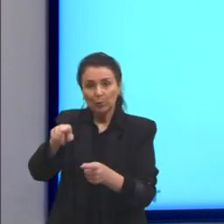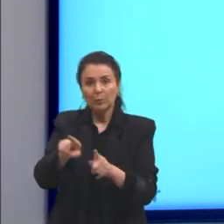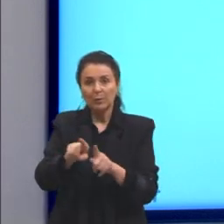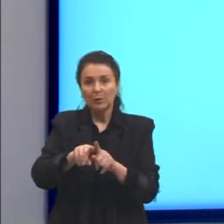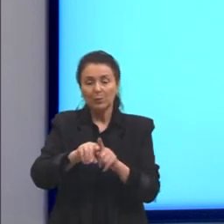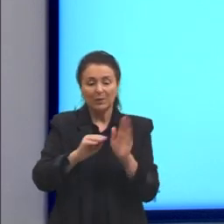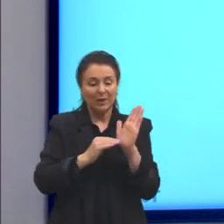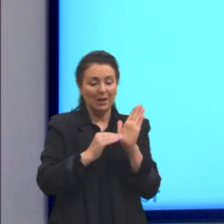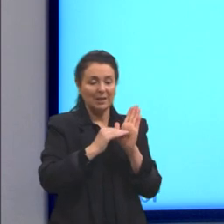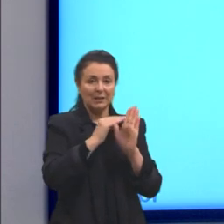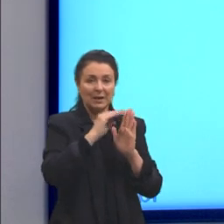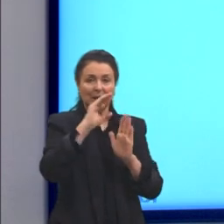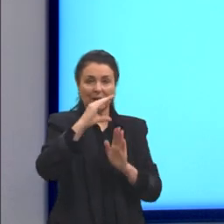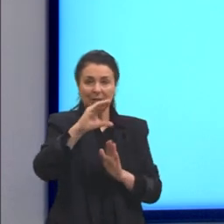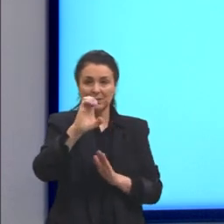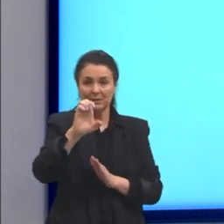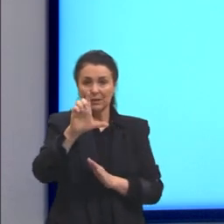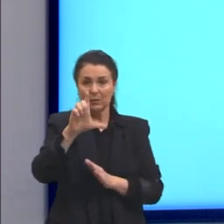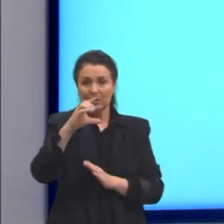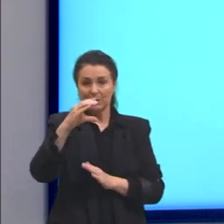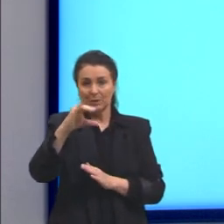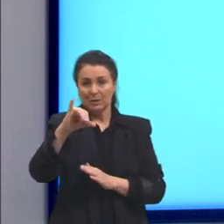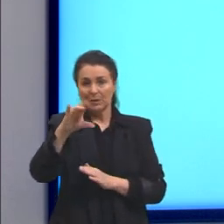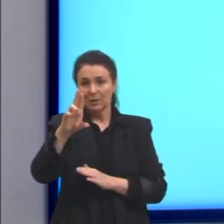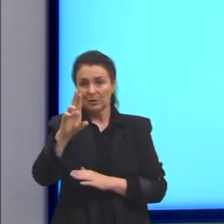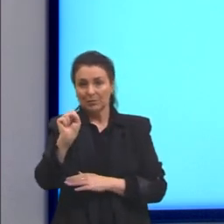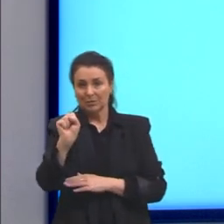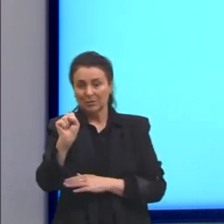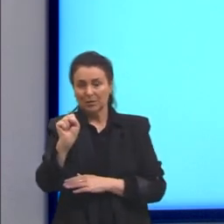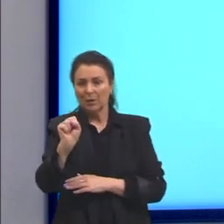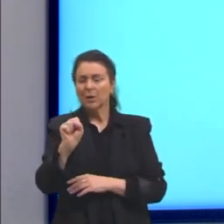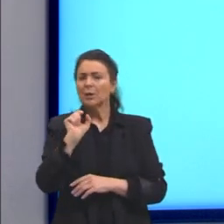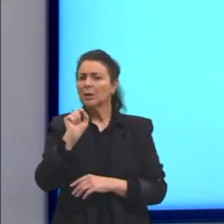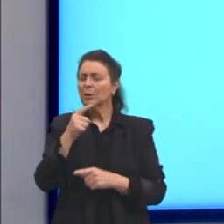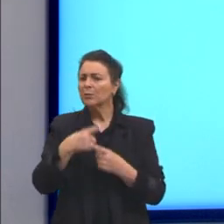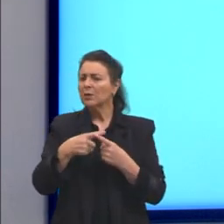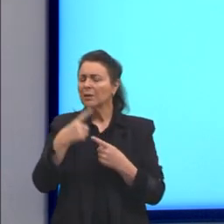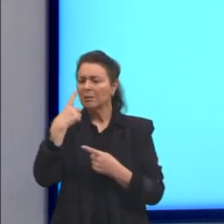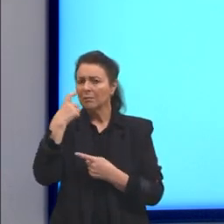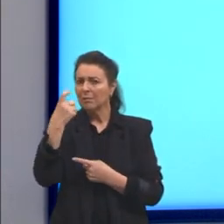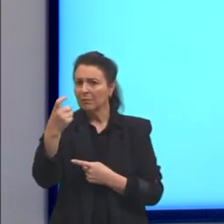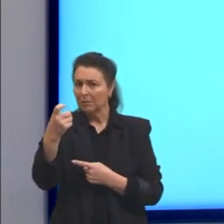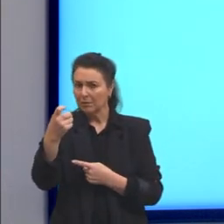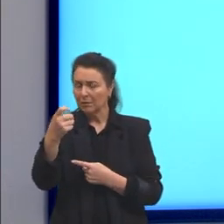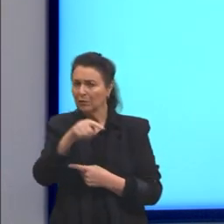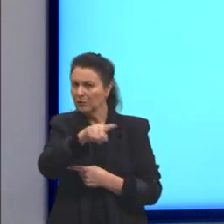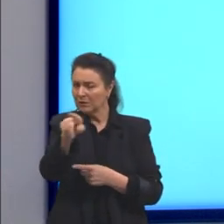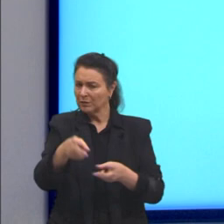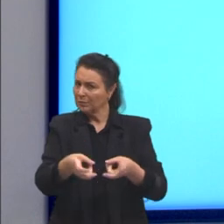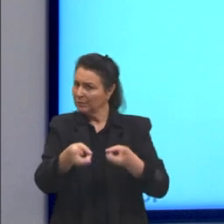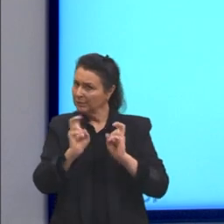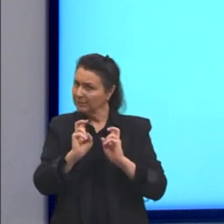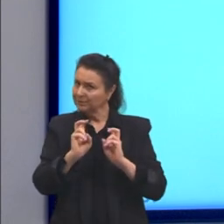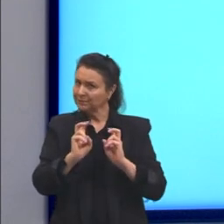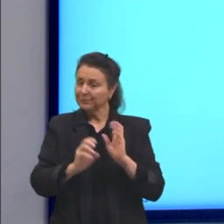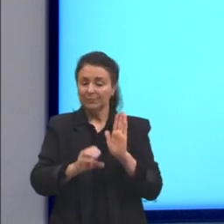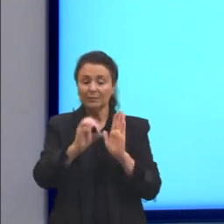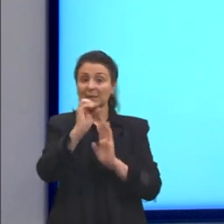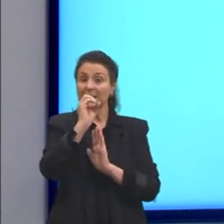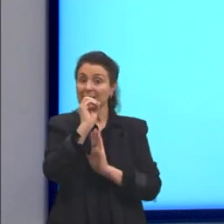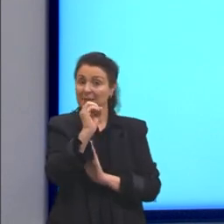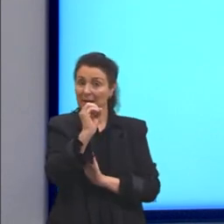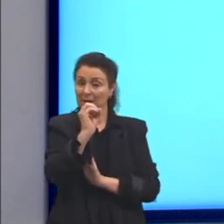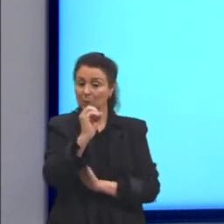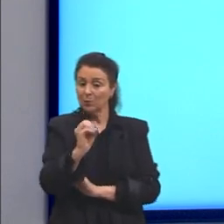escala Celsius. Quais são os pontos interessantes dessa escala? Que a gente deve notar. Então, em zero graus